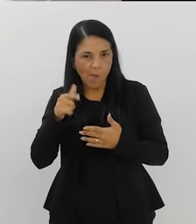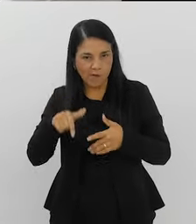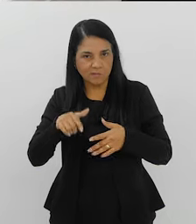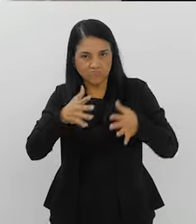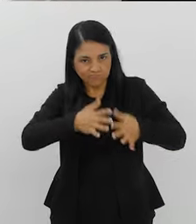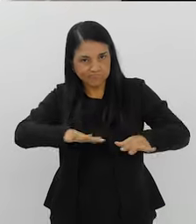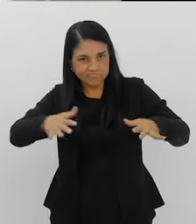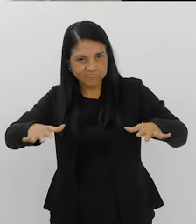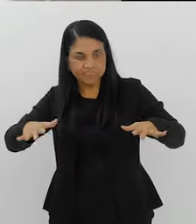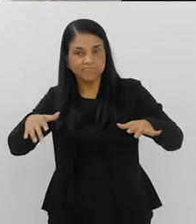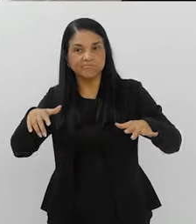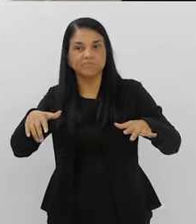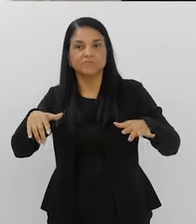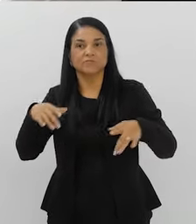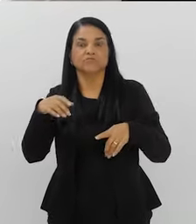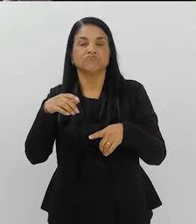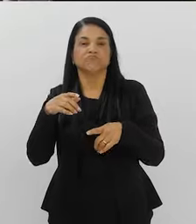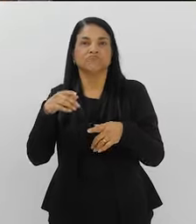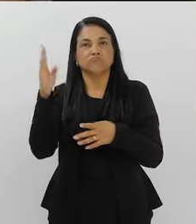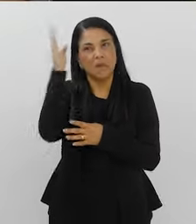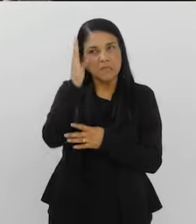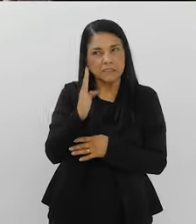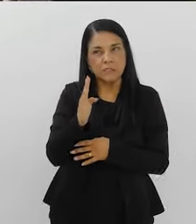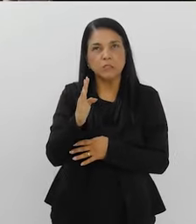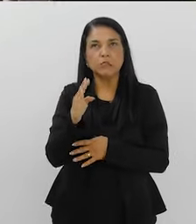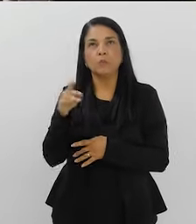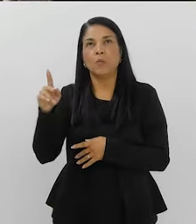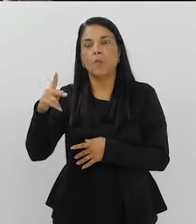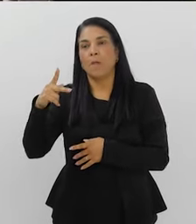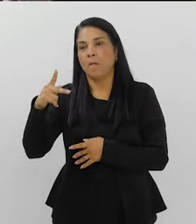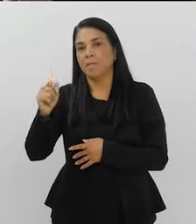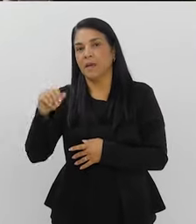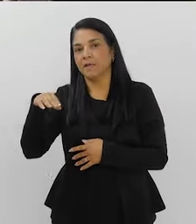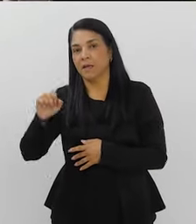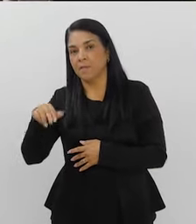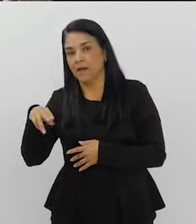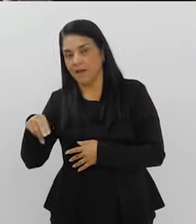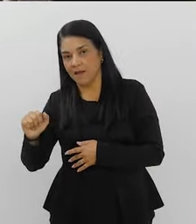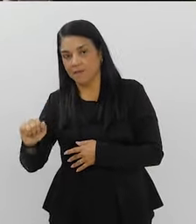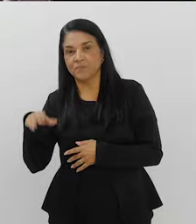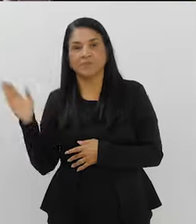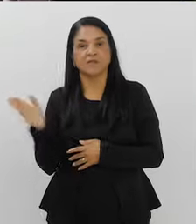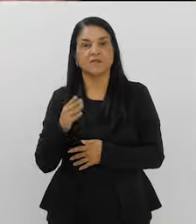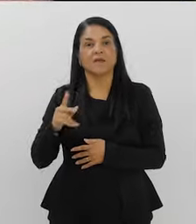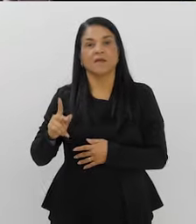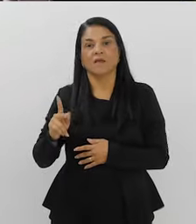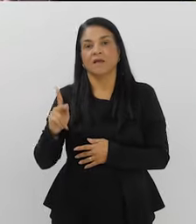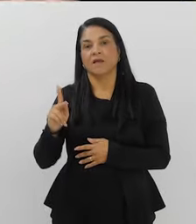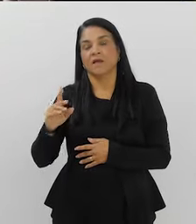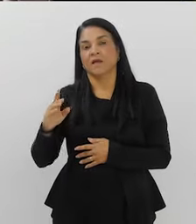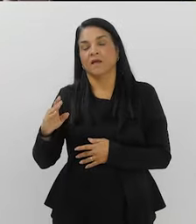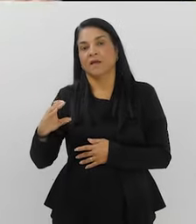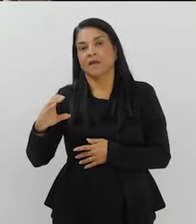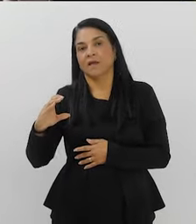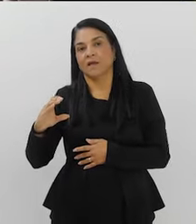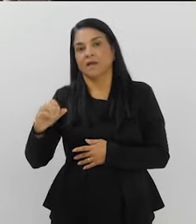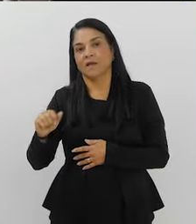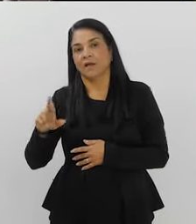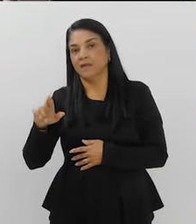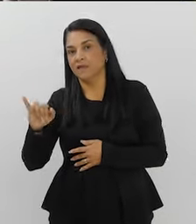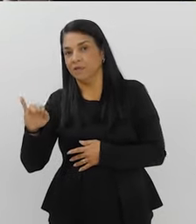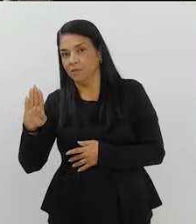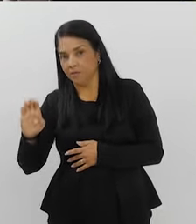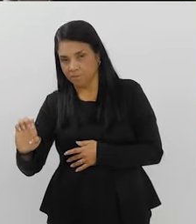muito comum esse tipo de animal. Não só na costa brasileira, Panamá, Caribe, mas eles são animais não migratórios. Eles vivem nessa região.